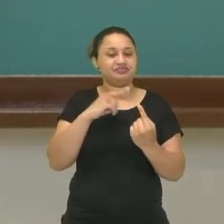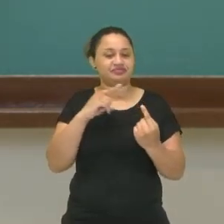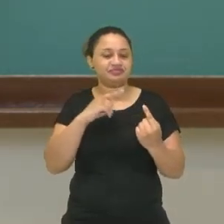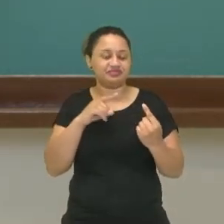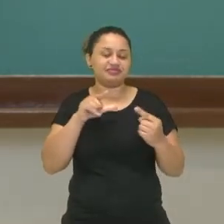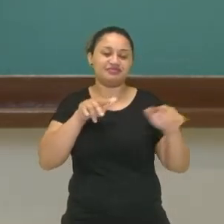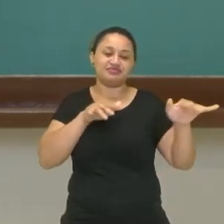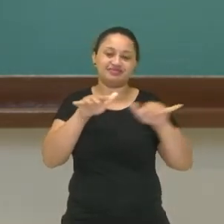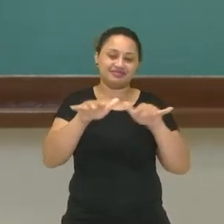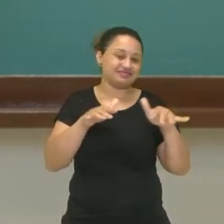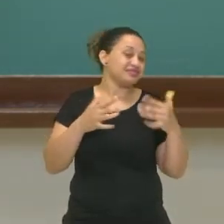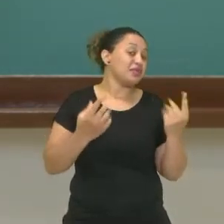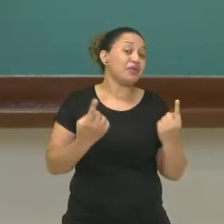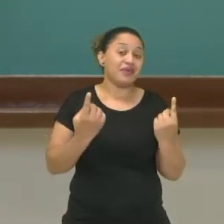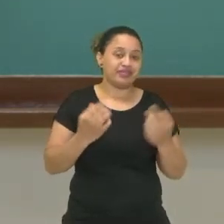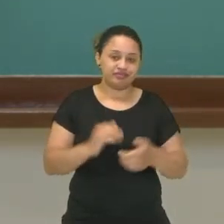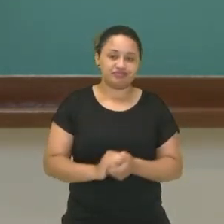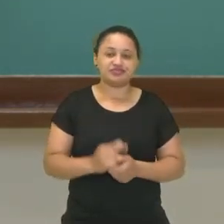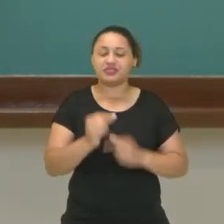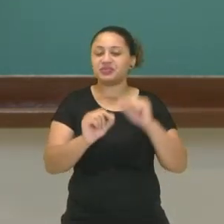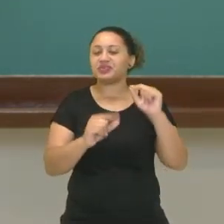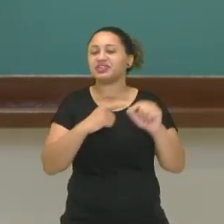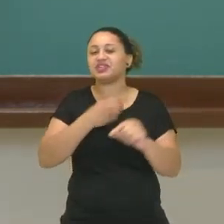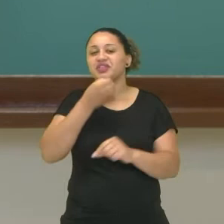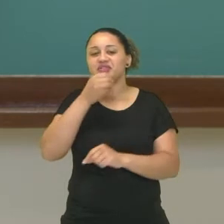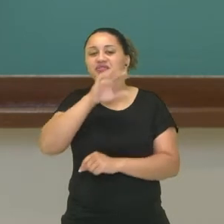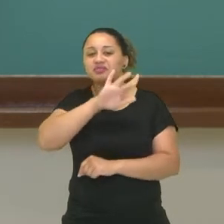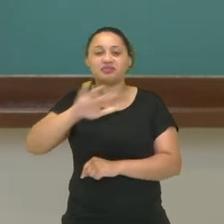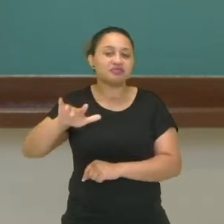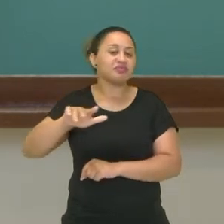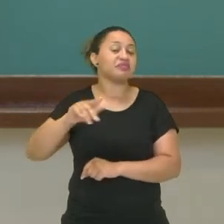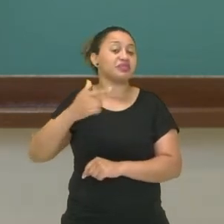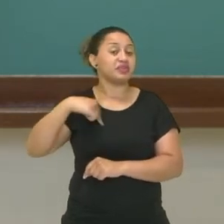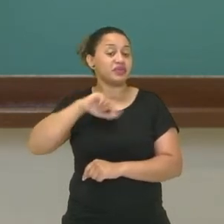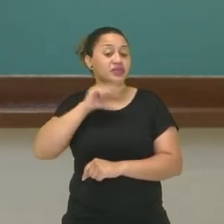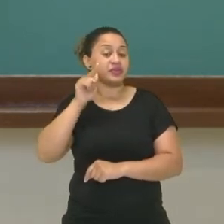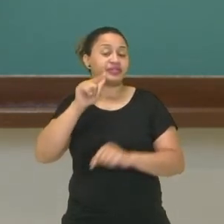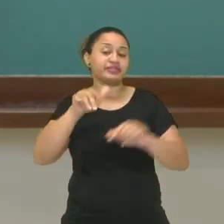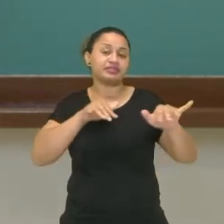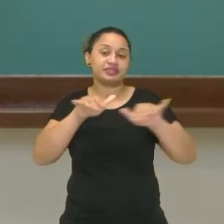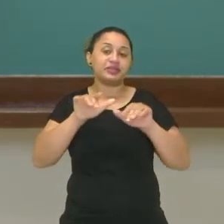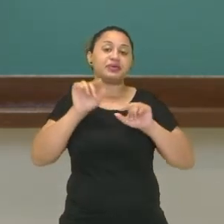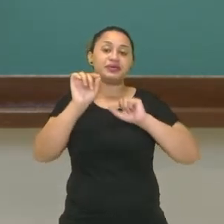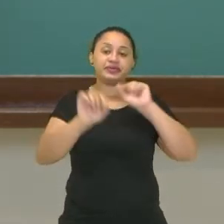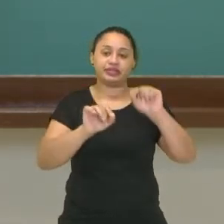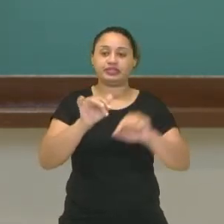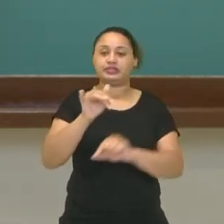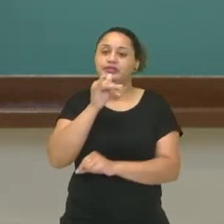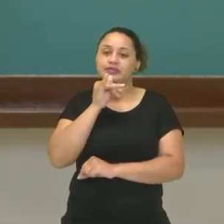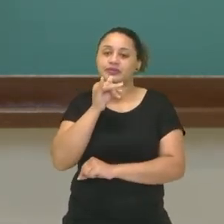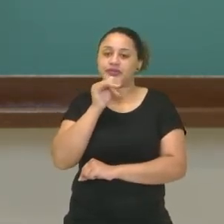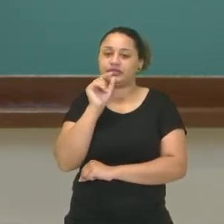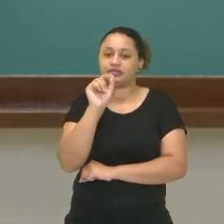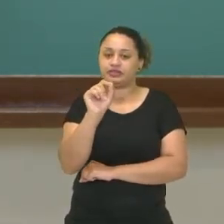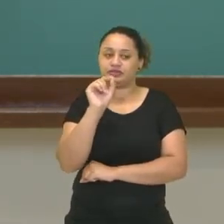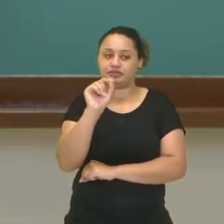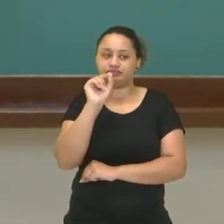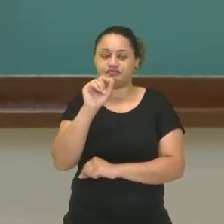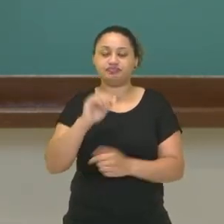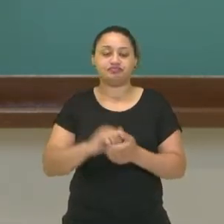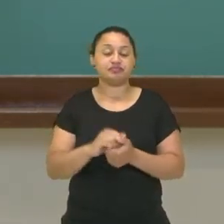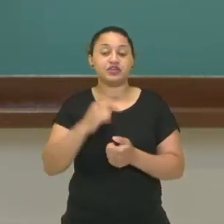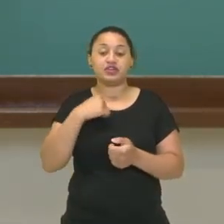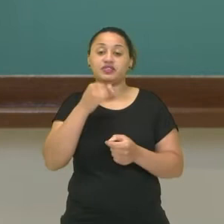movimento vai ter? Que benefícios esse movimento vai ter? Vamos citar um exemplo ali. Eu vou fazer um exercício de